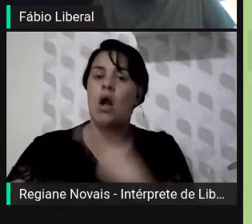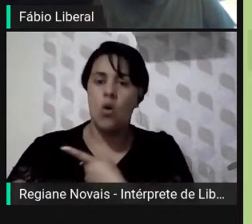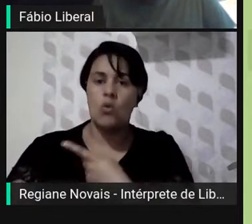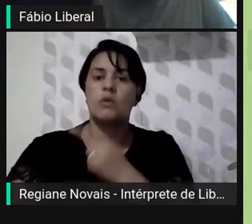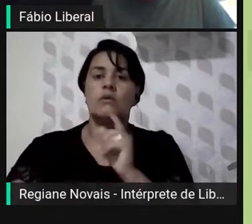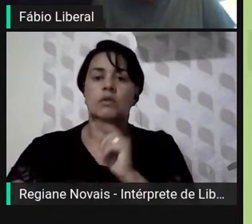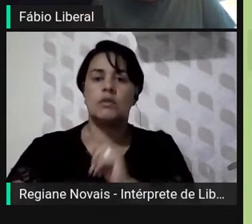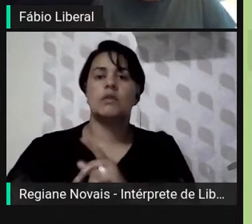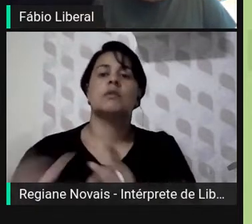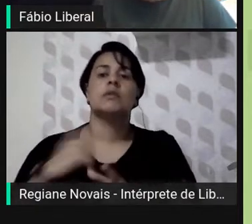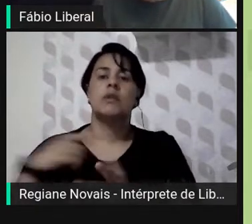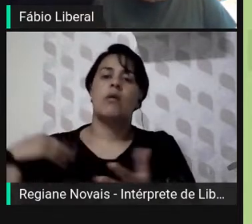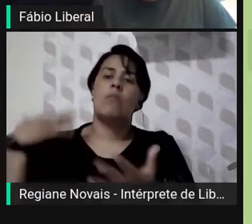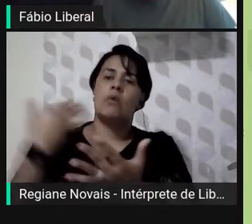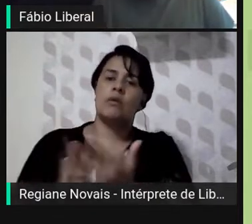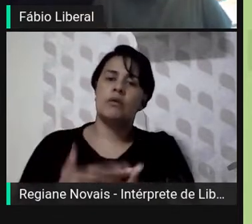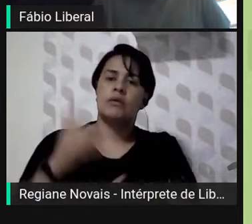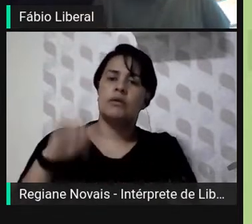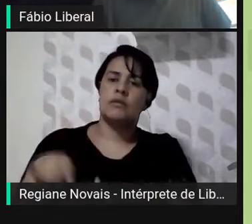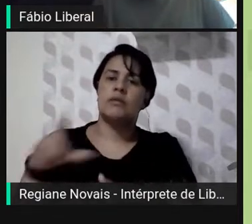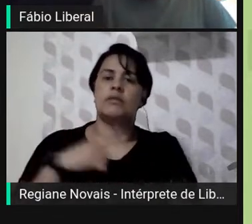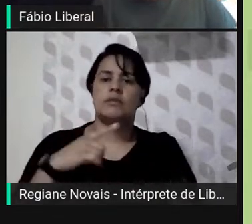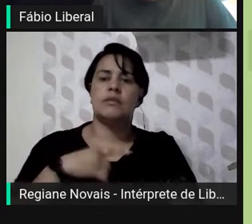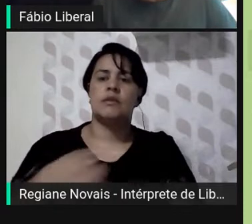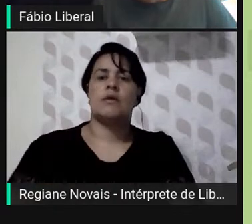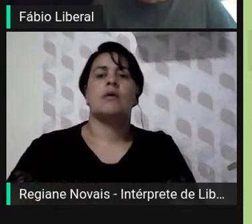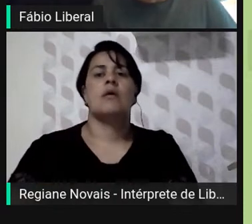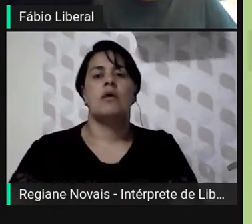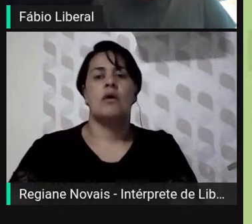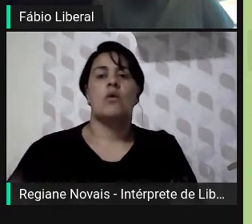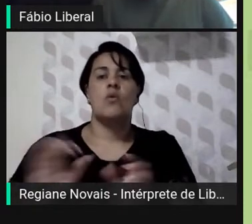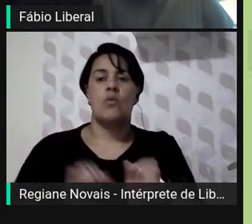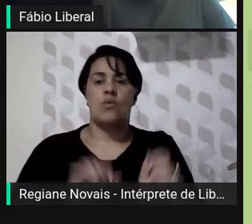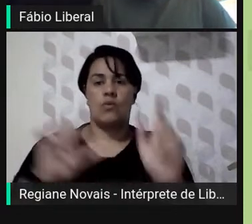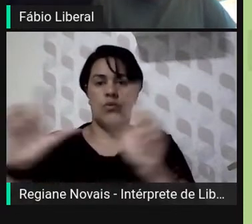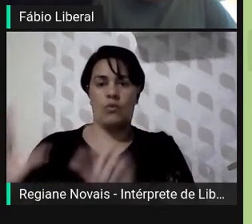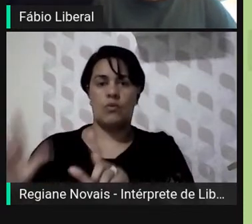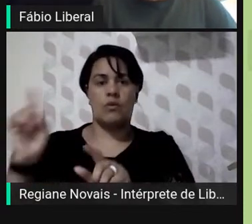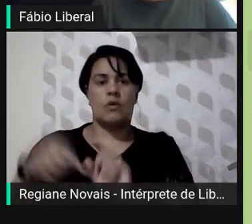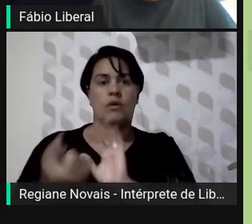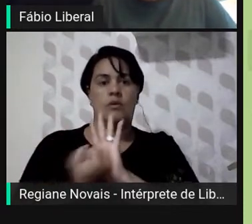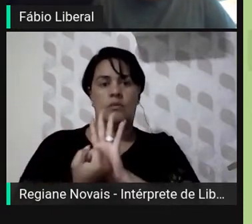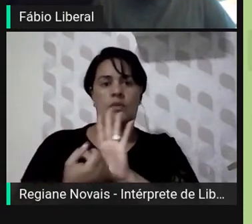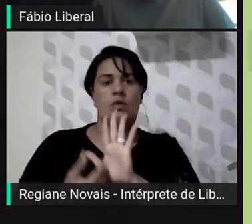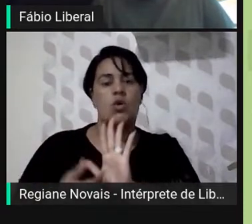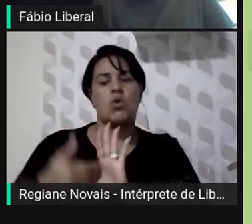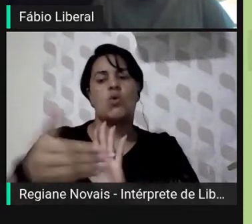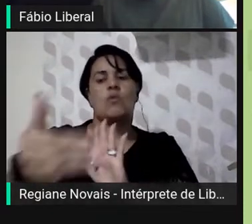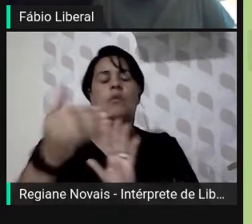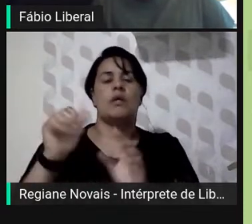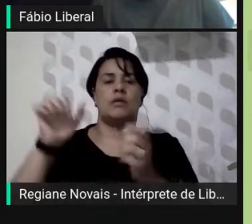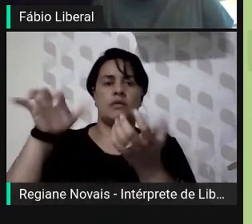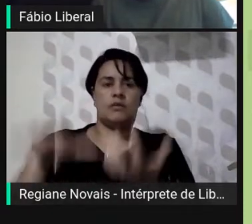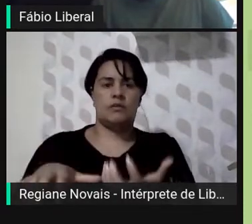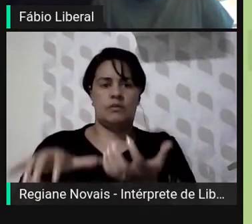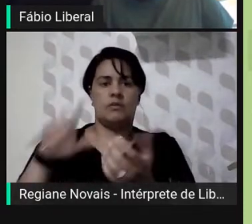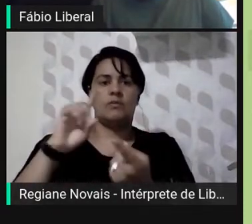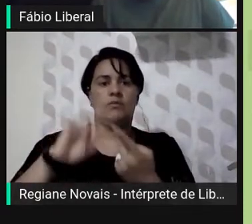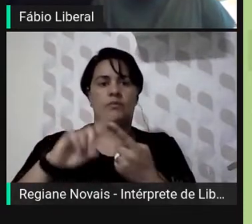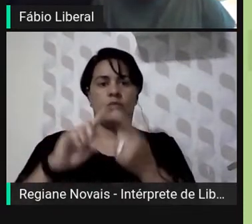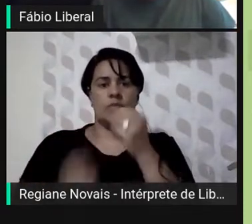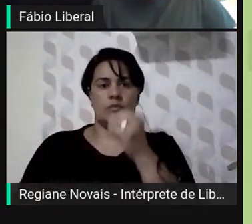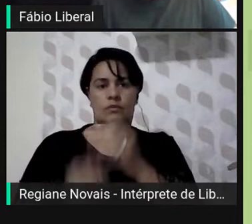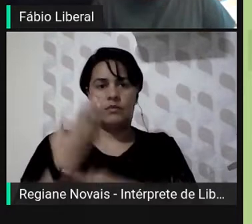desde o início dos trabalhos. No próximo slide, os marcos iniciais do Parlamento brasileiro, que são a instalação da